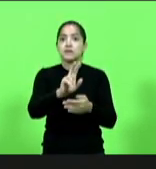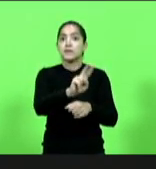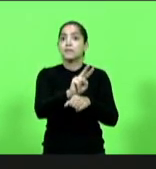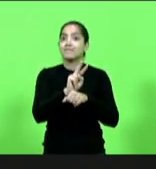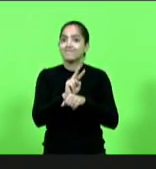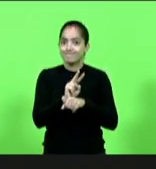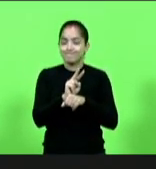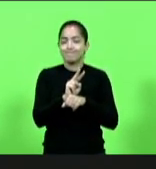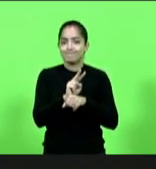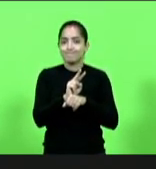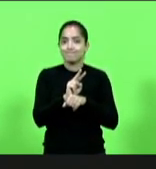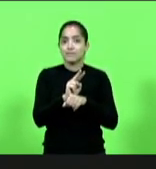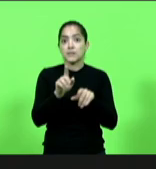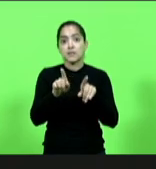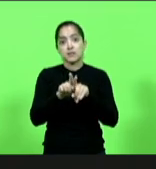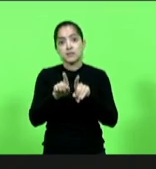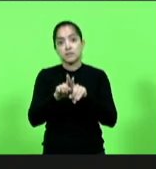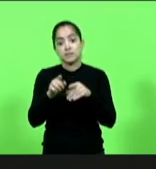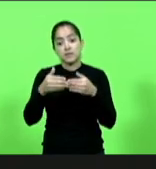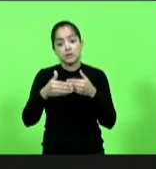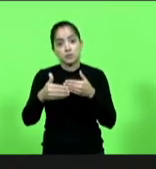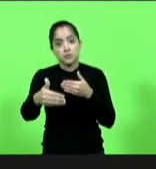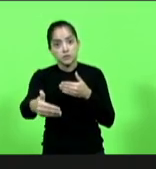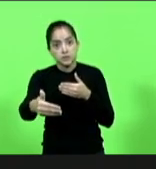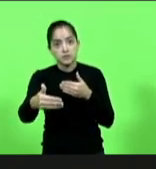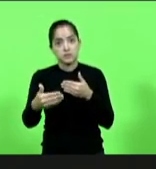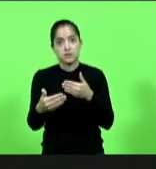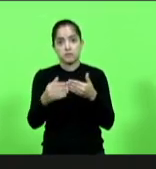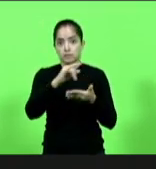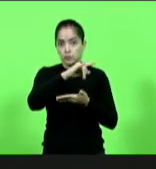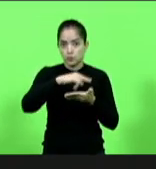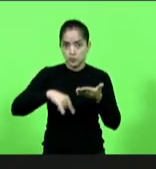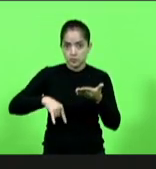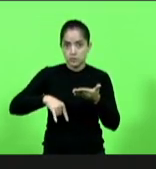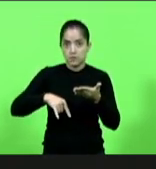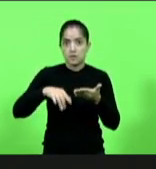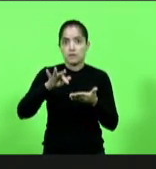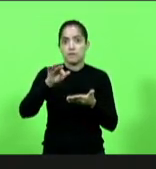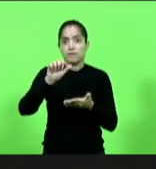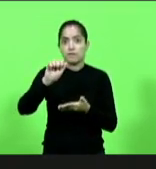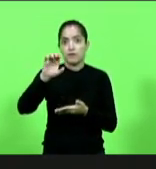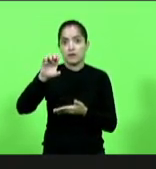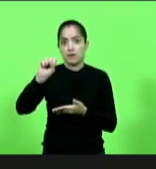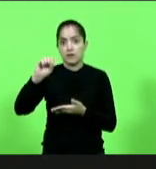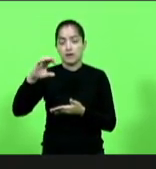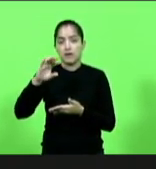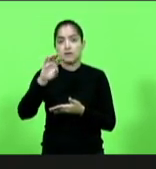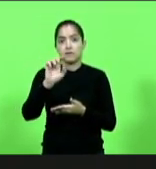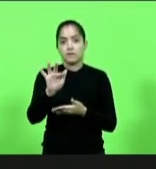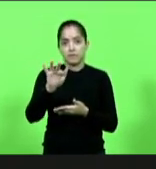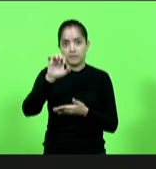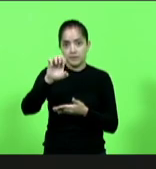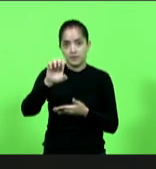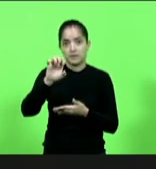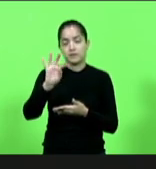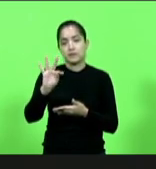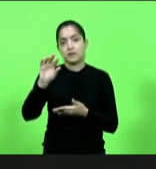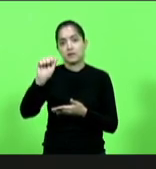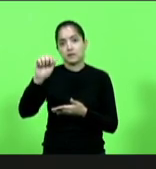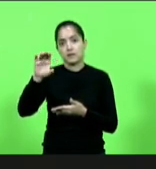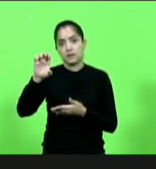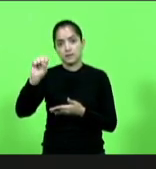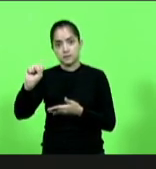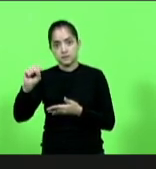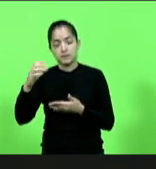safra e, como consequência, de acordo com o documento da FAESC, da FETAESC, da USESC e FECOAGRO, poderá